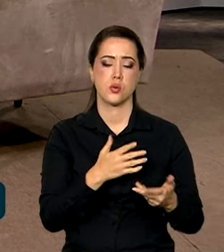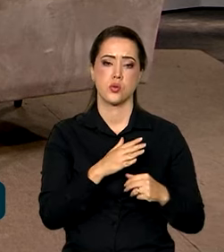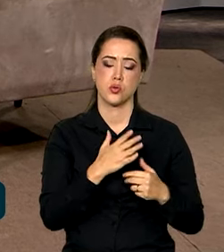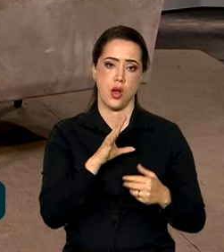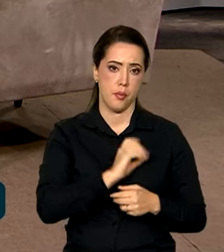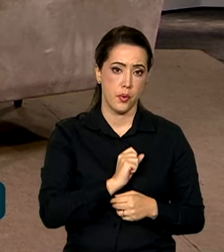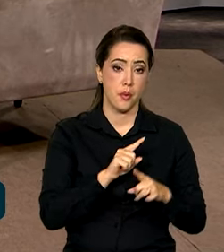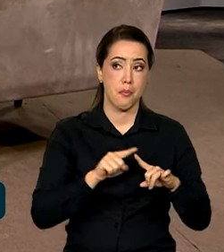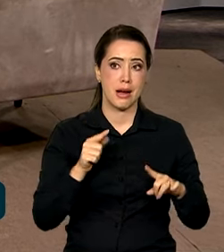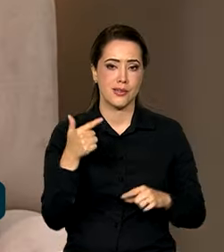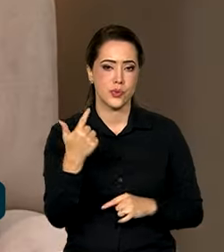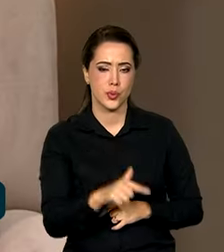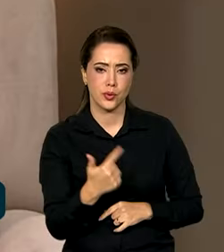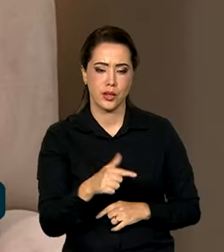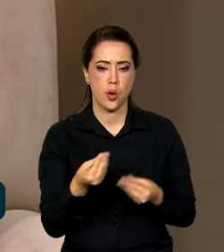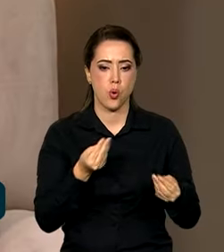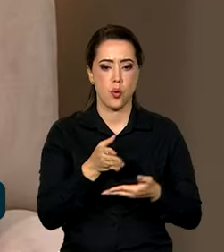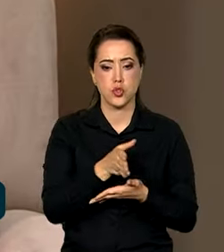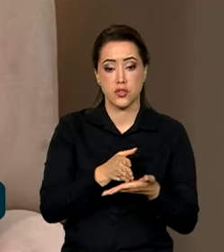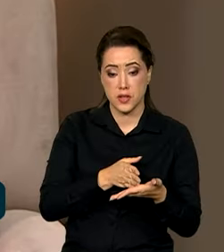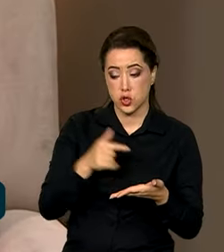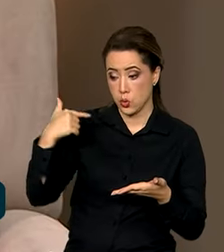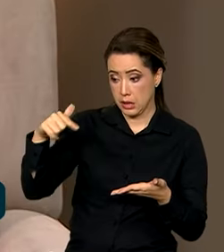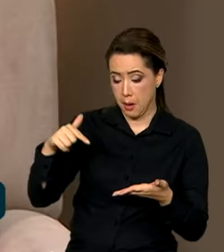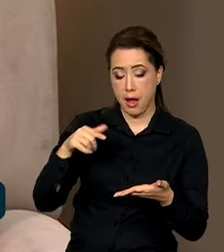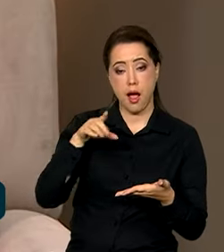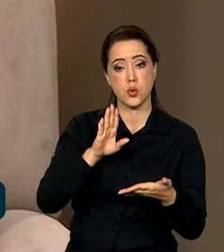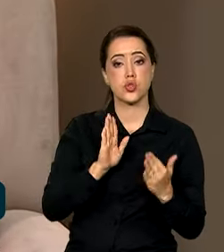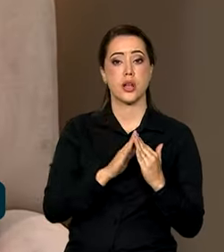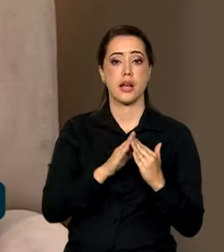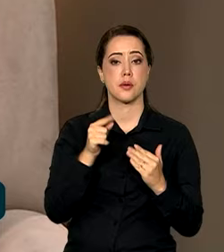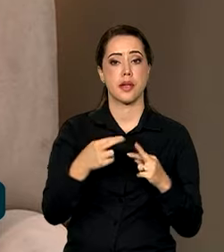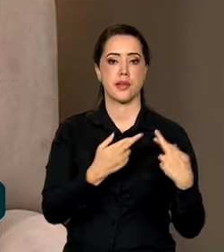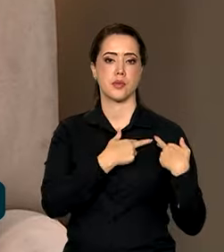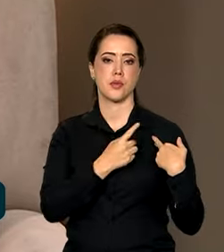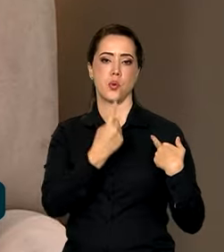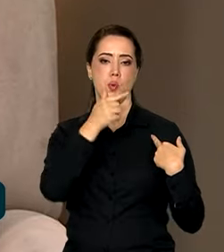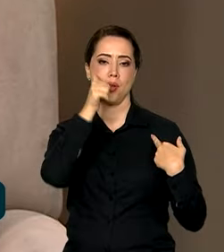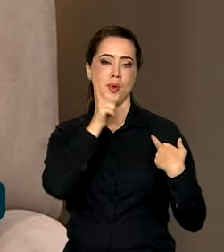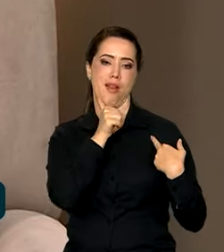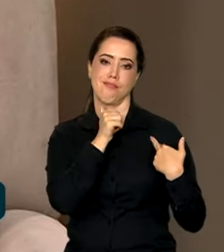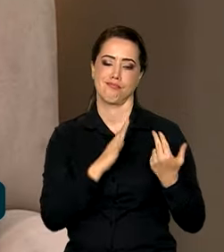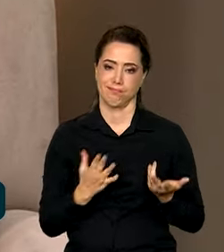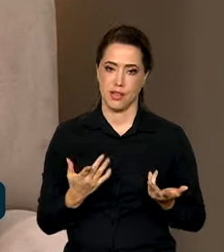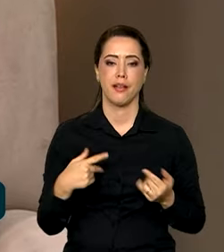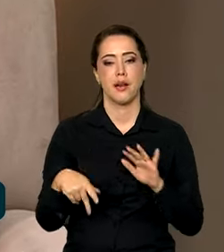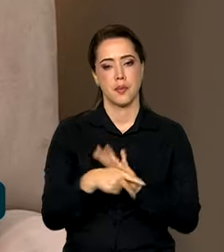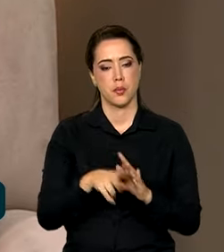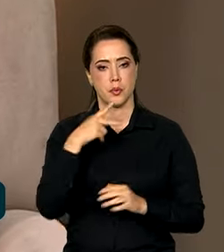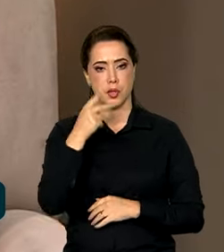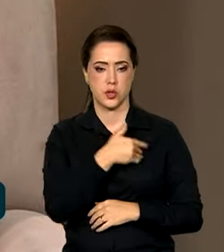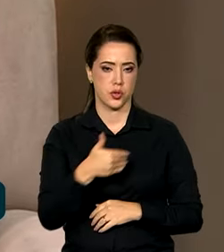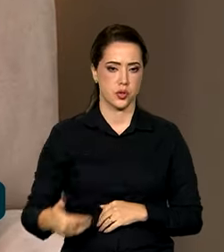ela não tem com quem dividir esse trabalho, porque a responsabilidade fica só com ela. E a própria política de Estado ainda é muito aquém